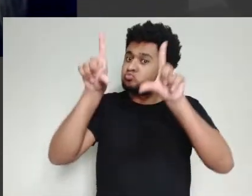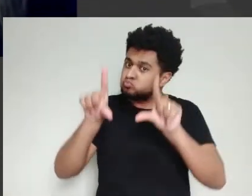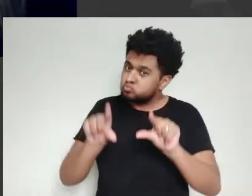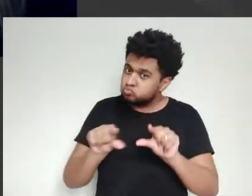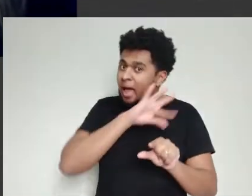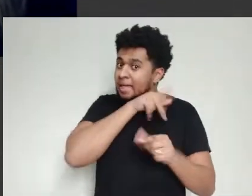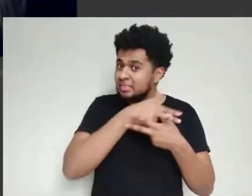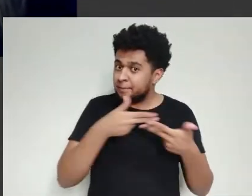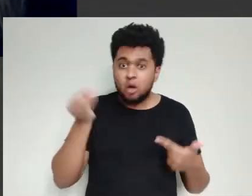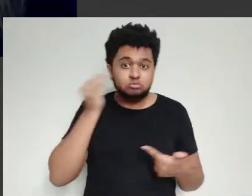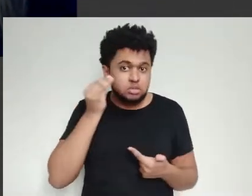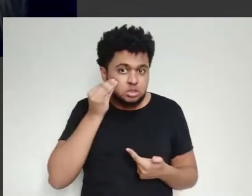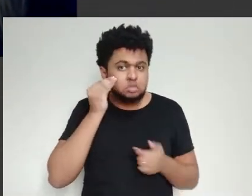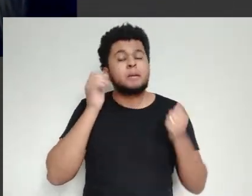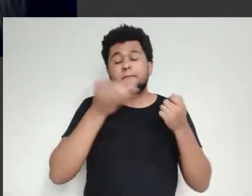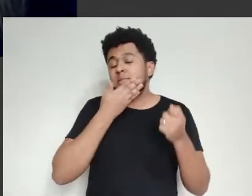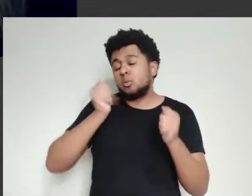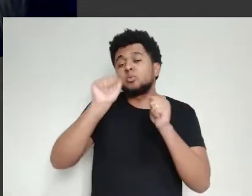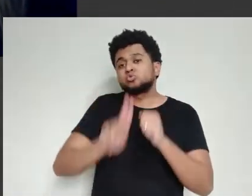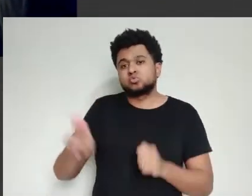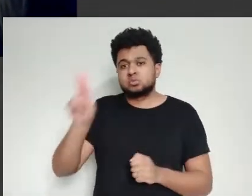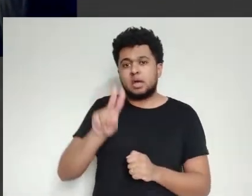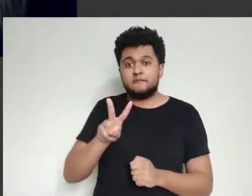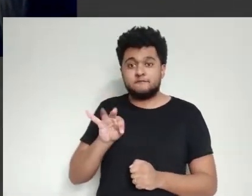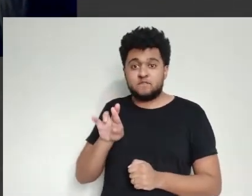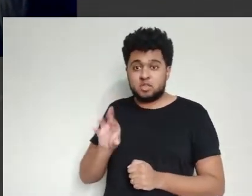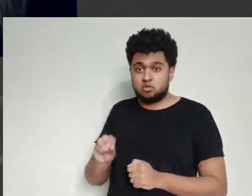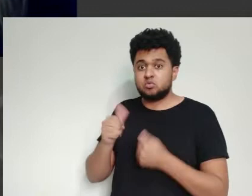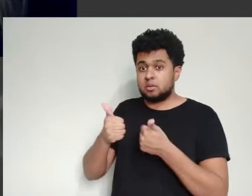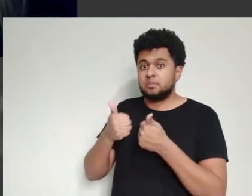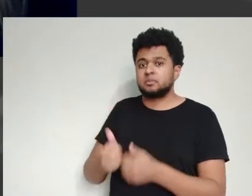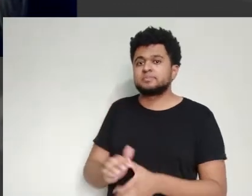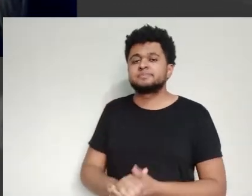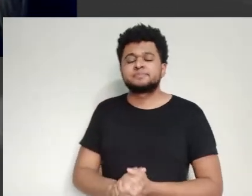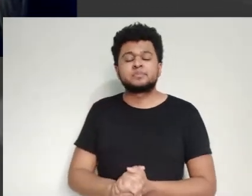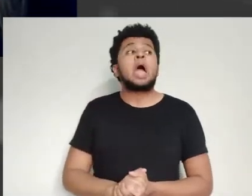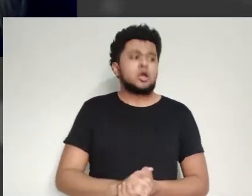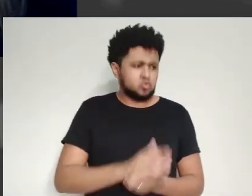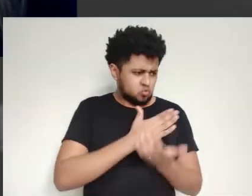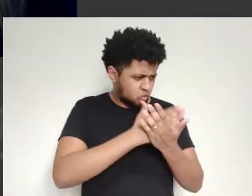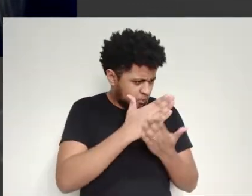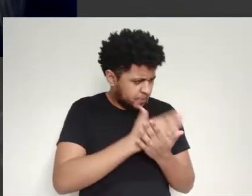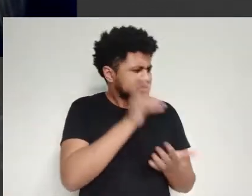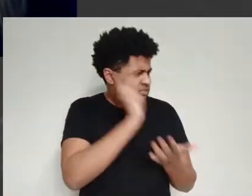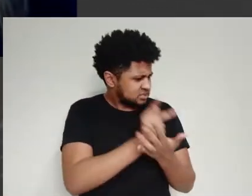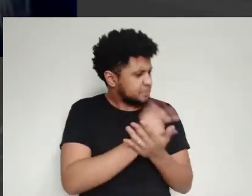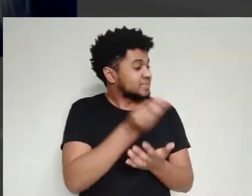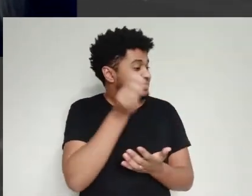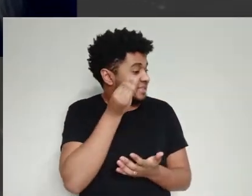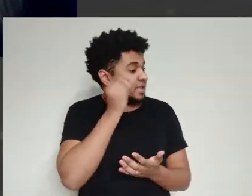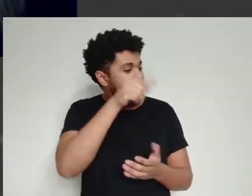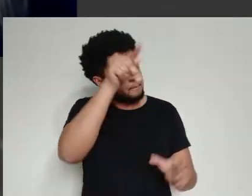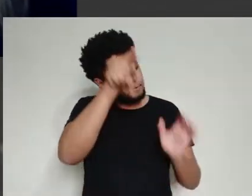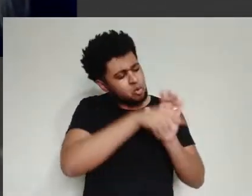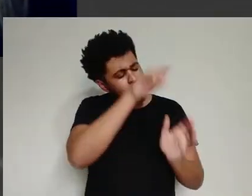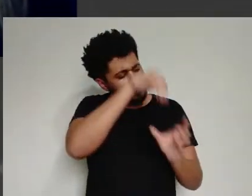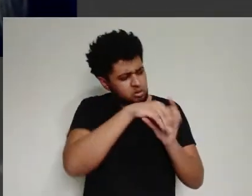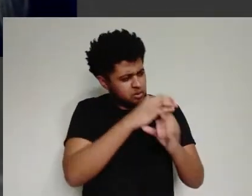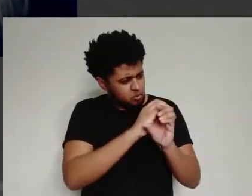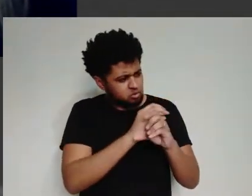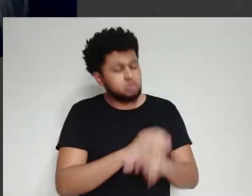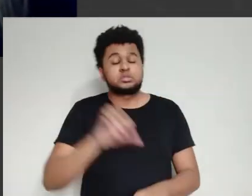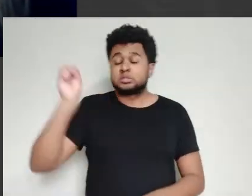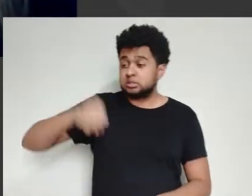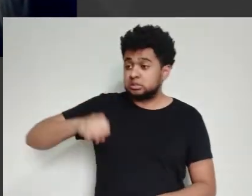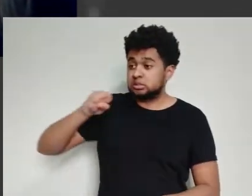Inclusive, esses testes in vitro, eles servem até para reduzir o número de animais em experimentação. Porque isso é uma outra coisa